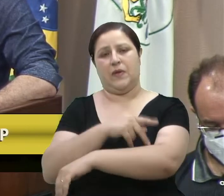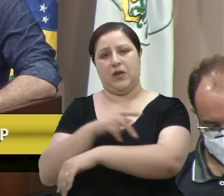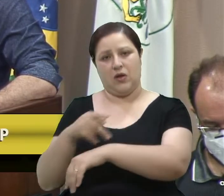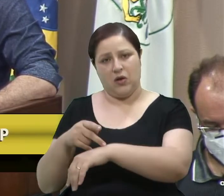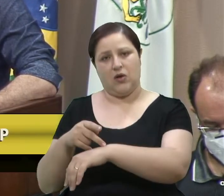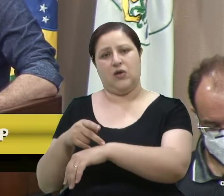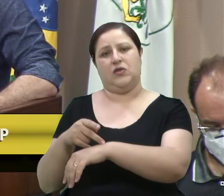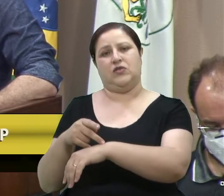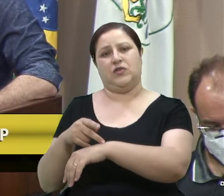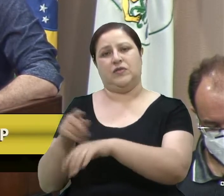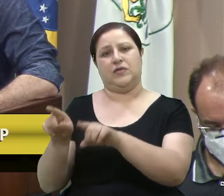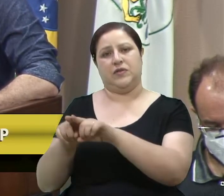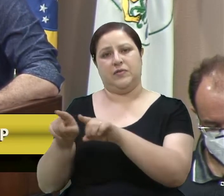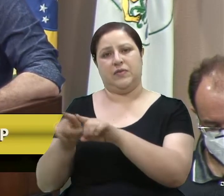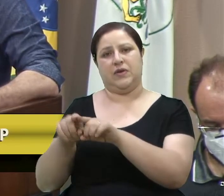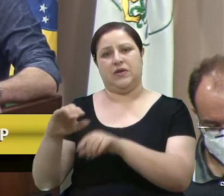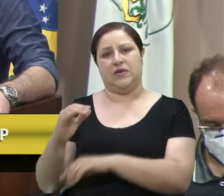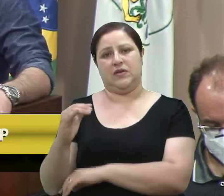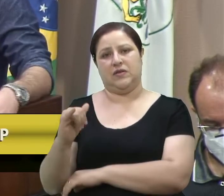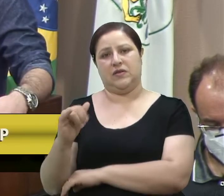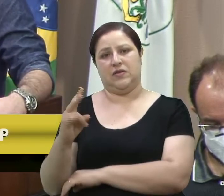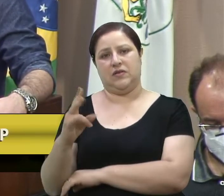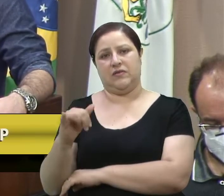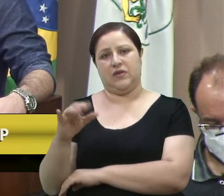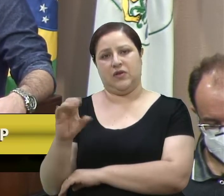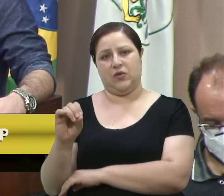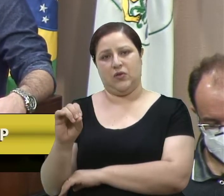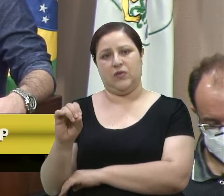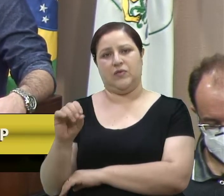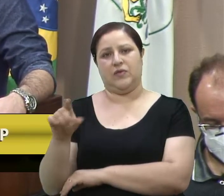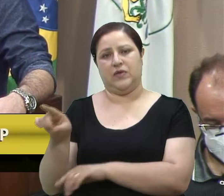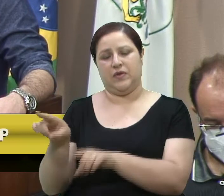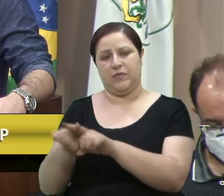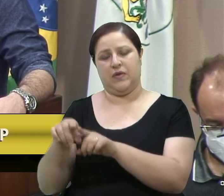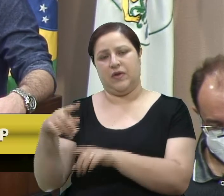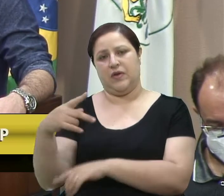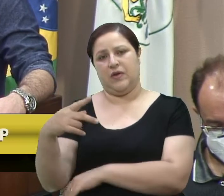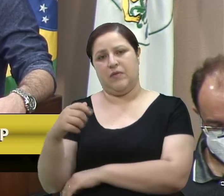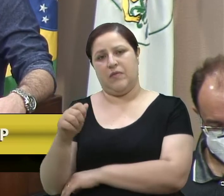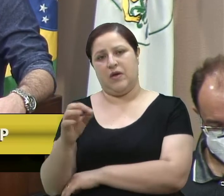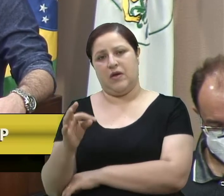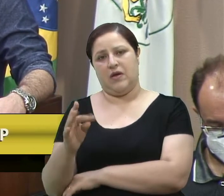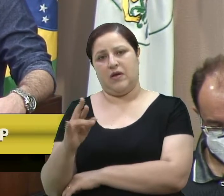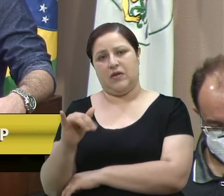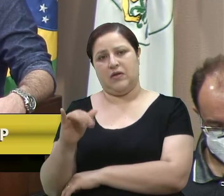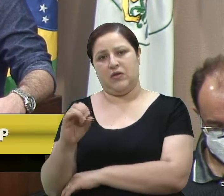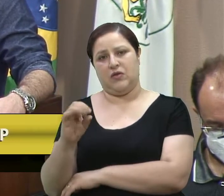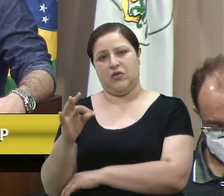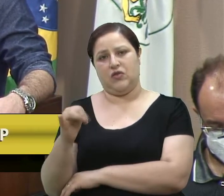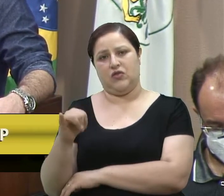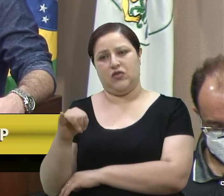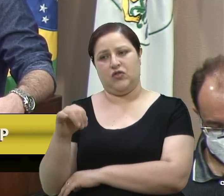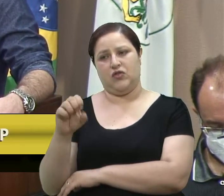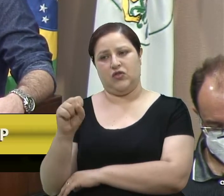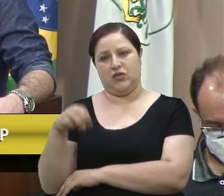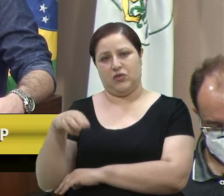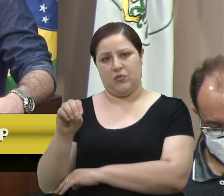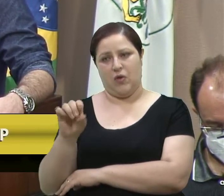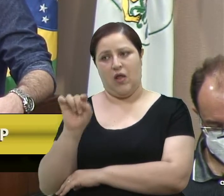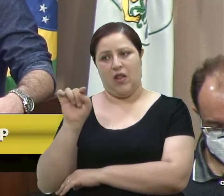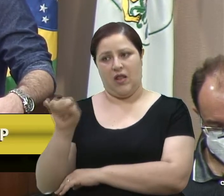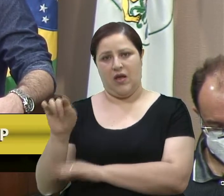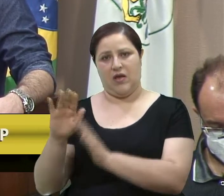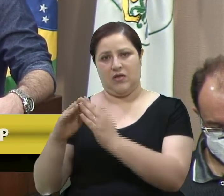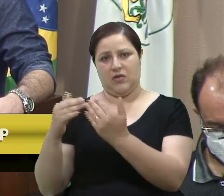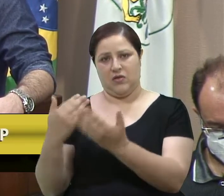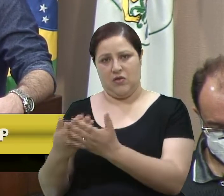Essa escola aí de Bagé, ela tem em torno de 700 alunos. E o que eu quero trazer aqui é que